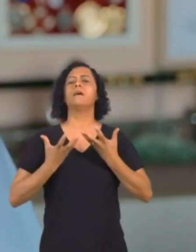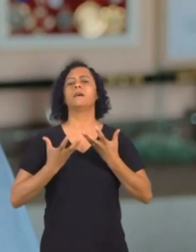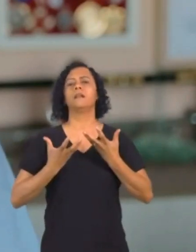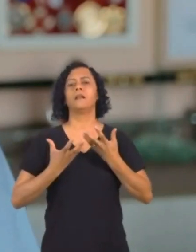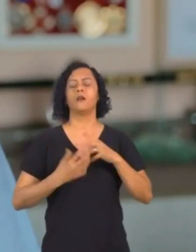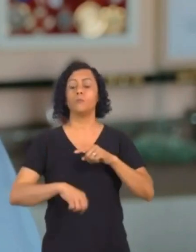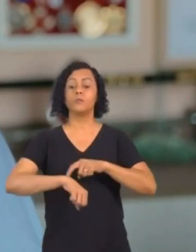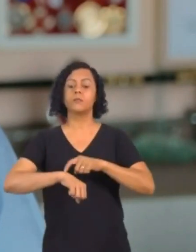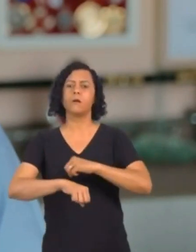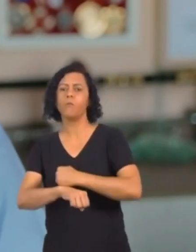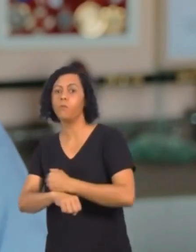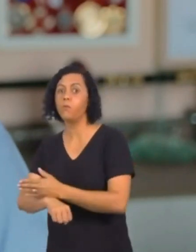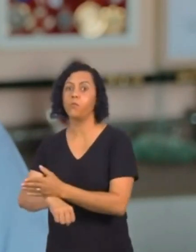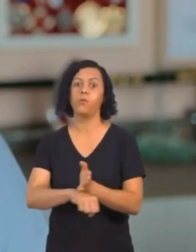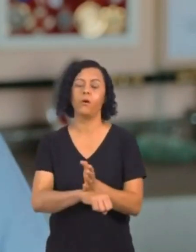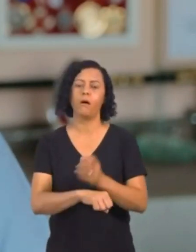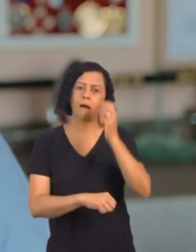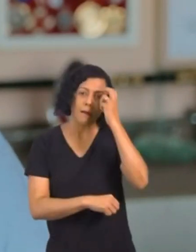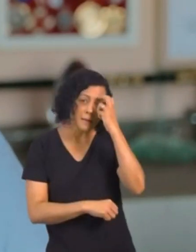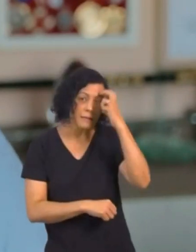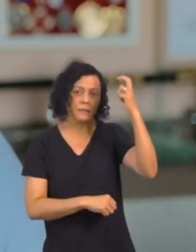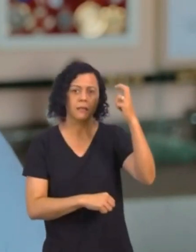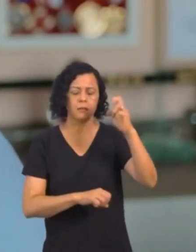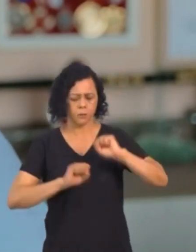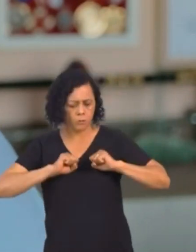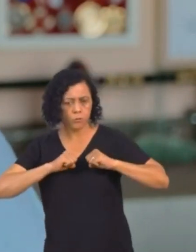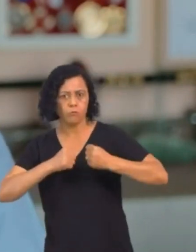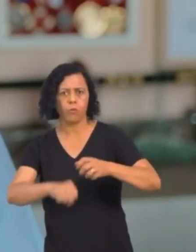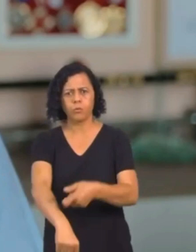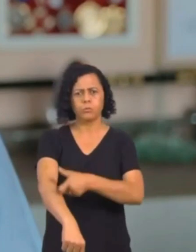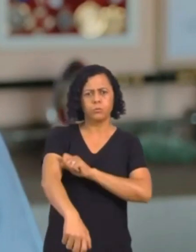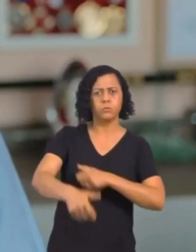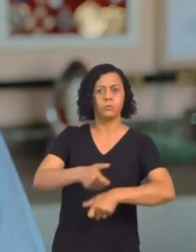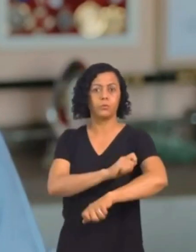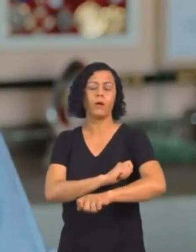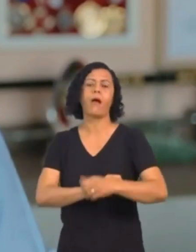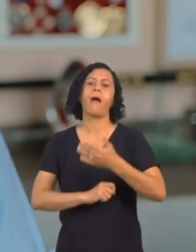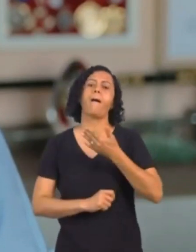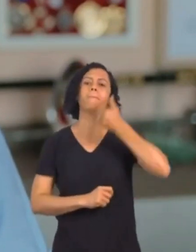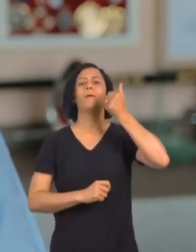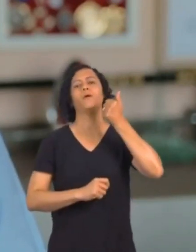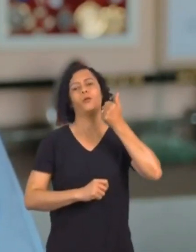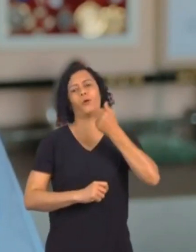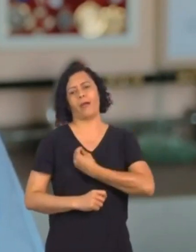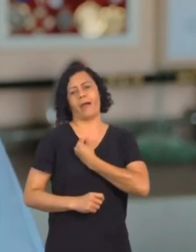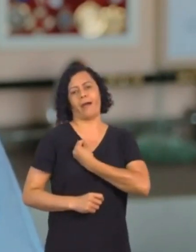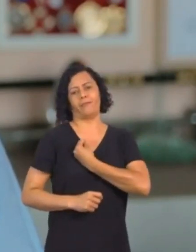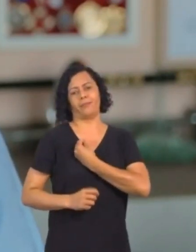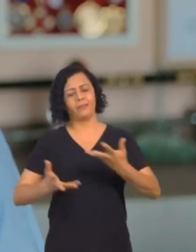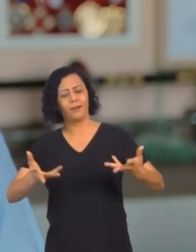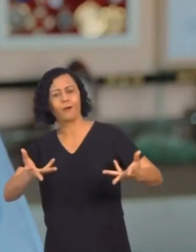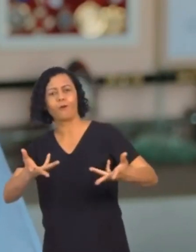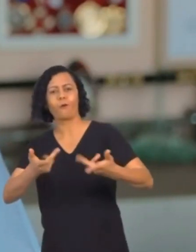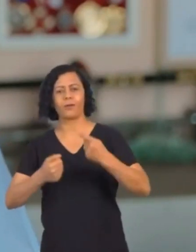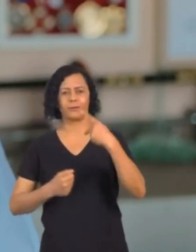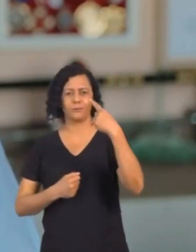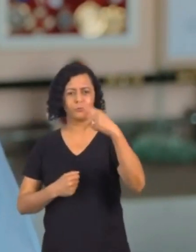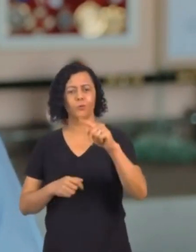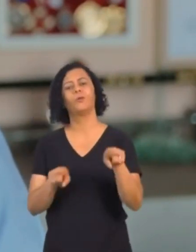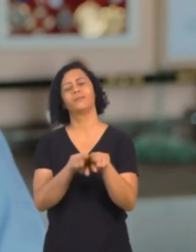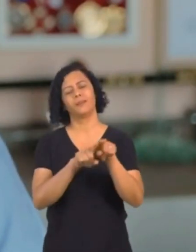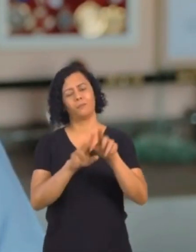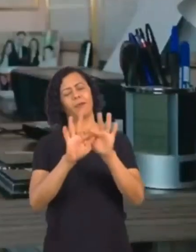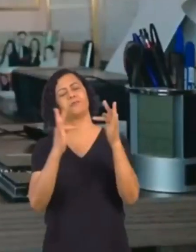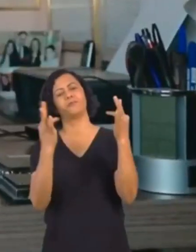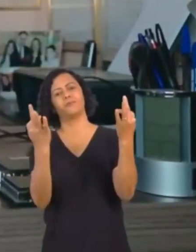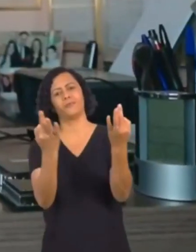inteligência, todo o nosso esforço no sentido de melhorar a qualidade de vida de você, da sua família e da